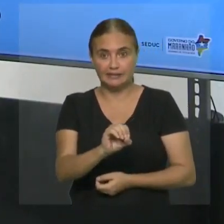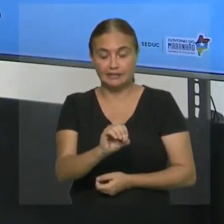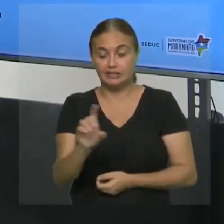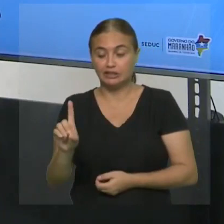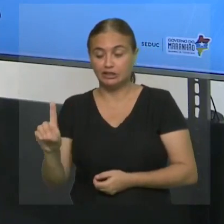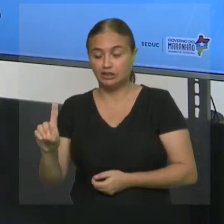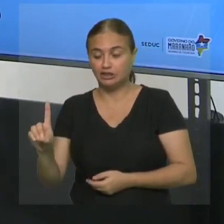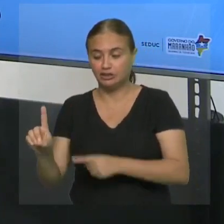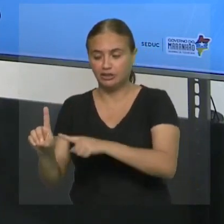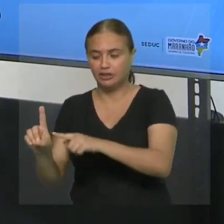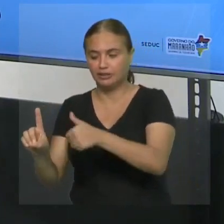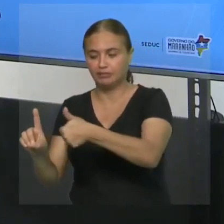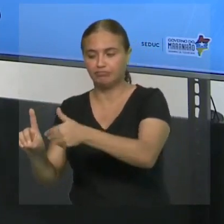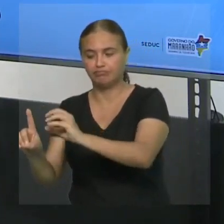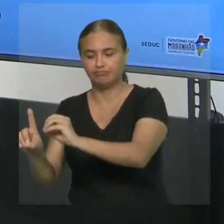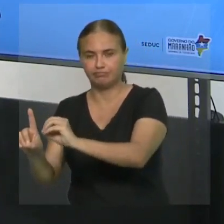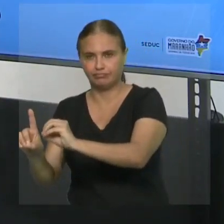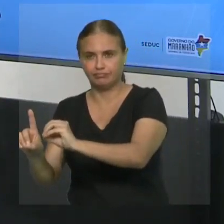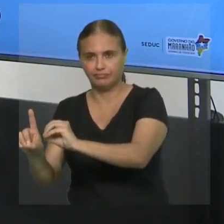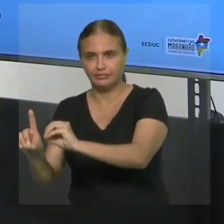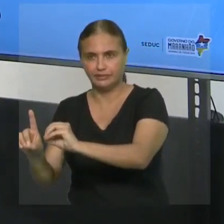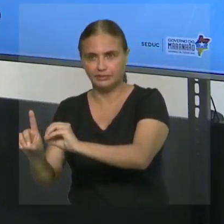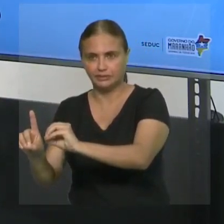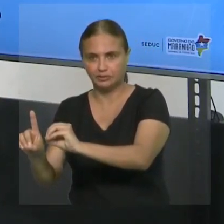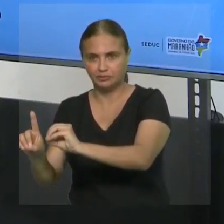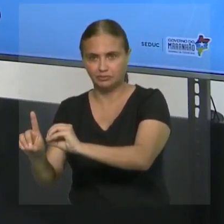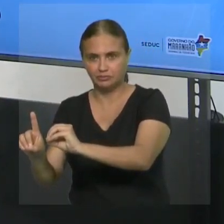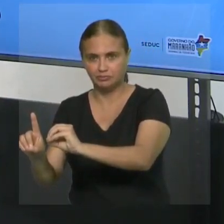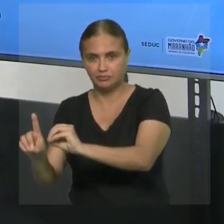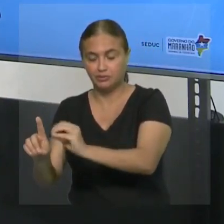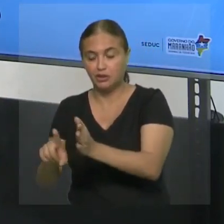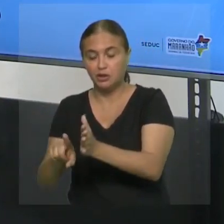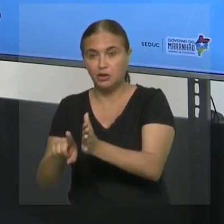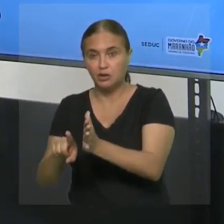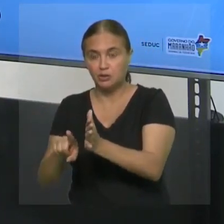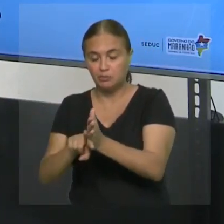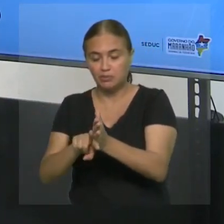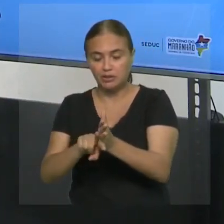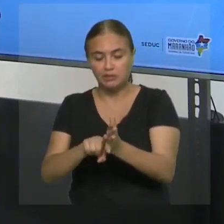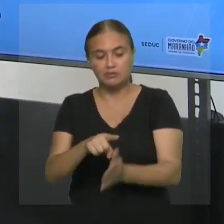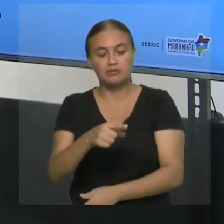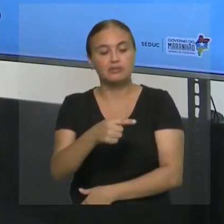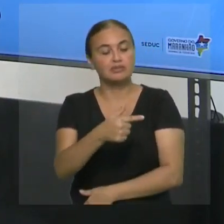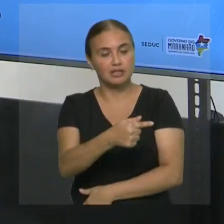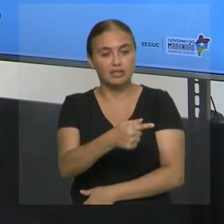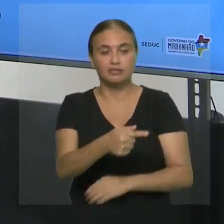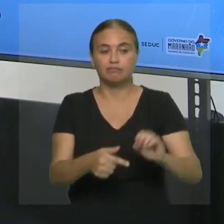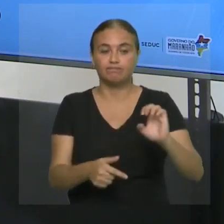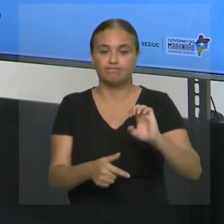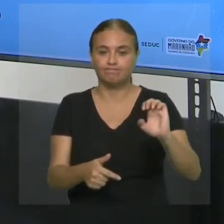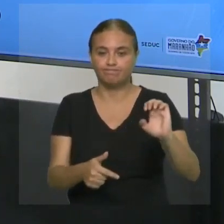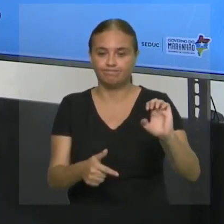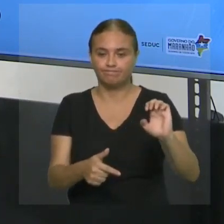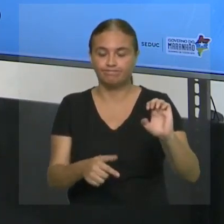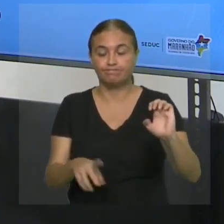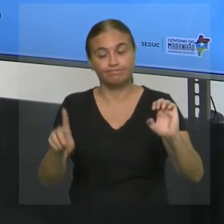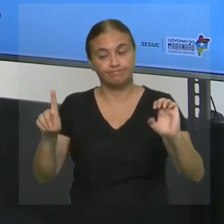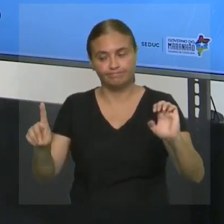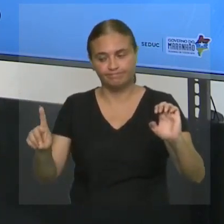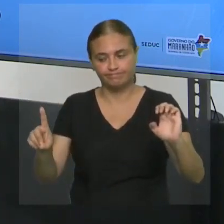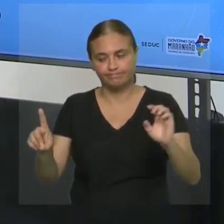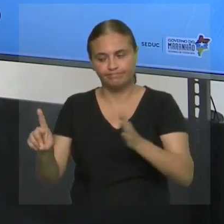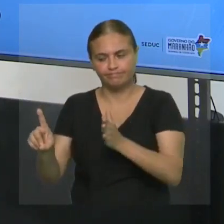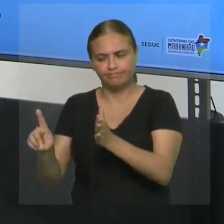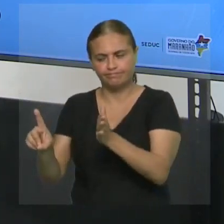para a direita na reta numérica. O menos sete está para a esquerda. Então, quanto mais à direita o número